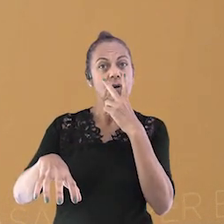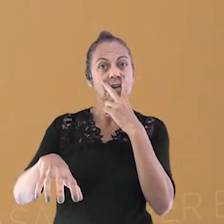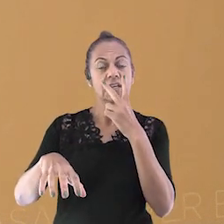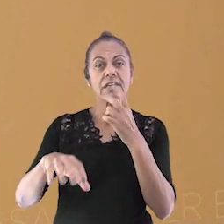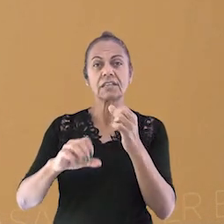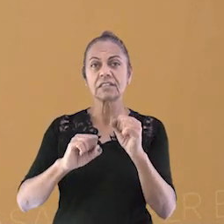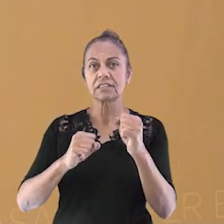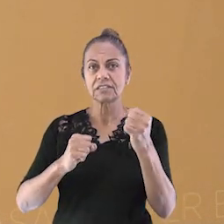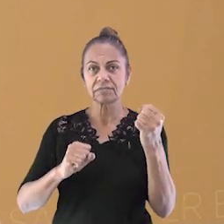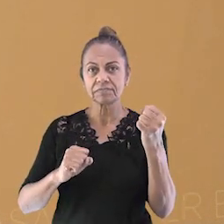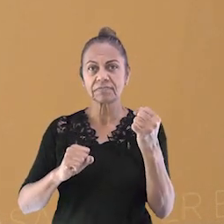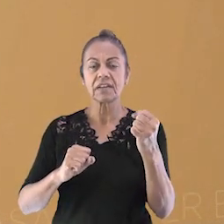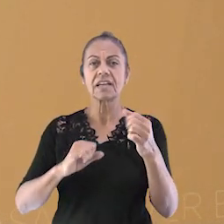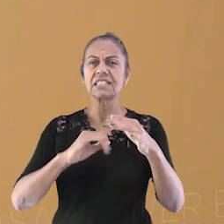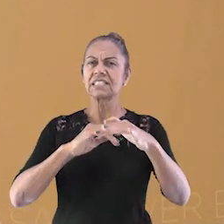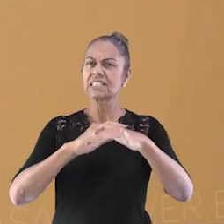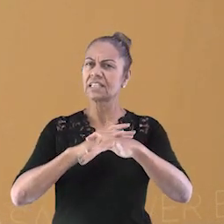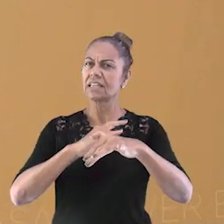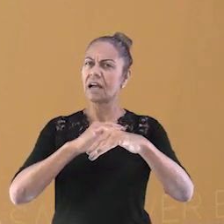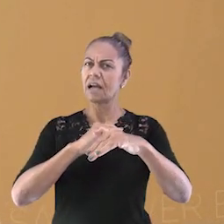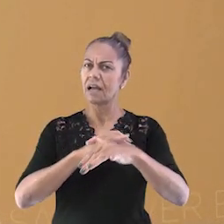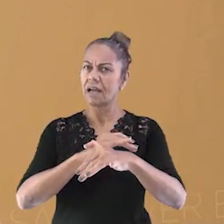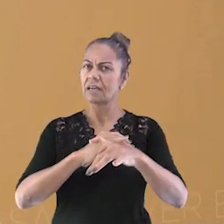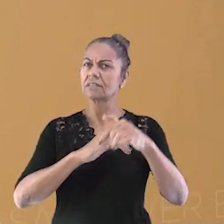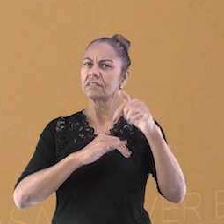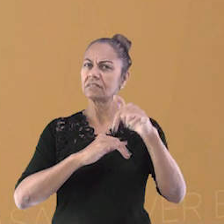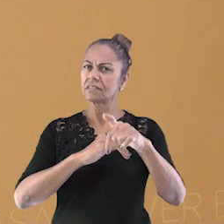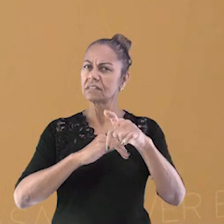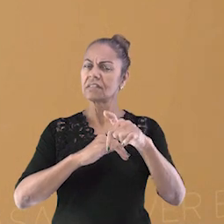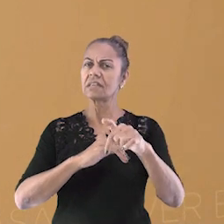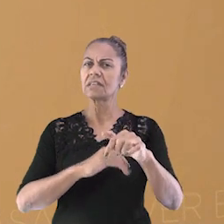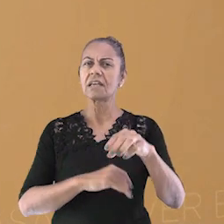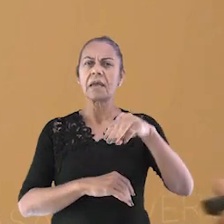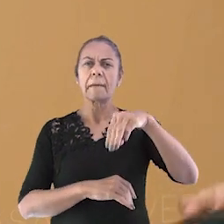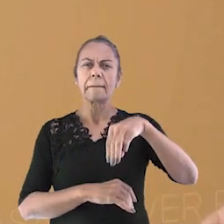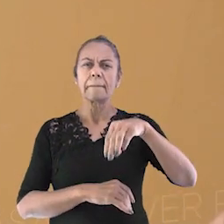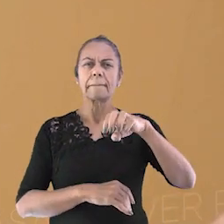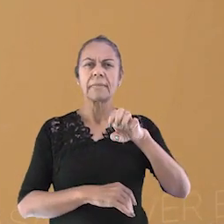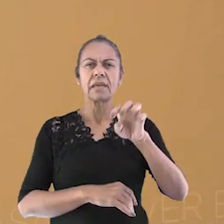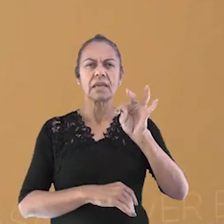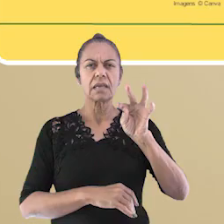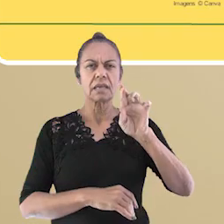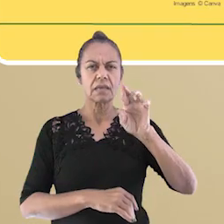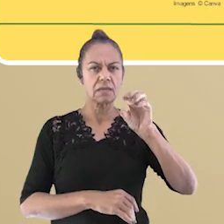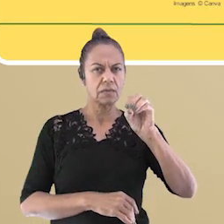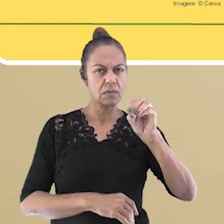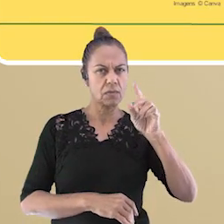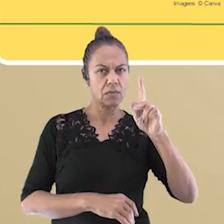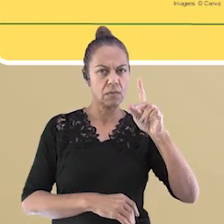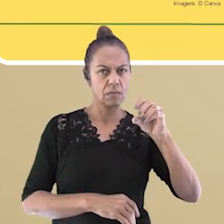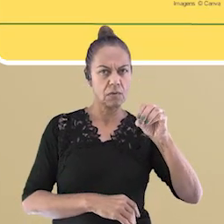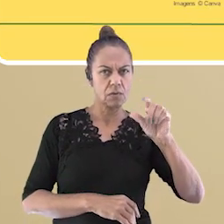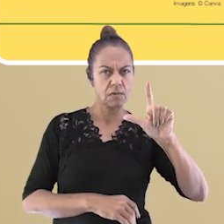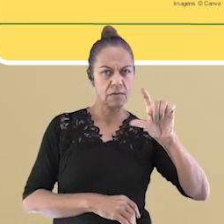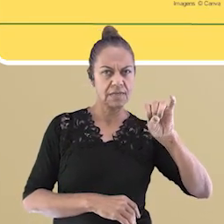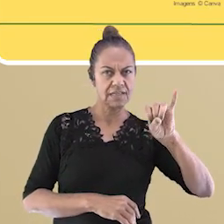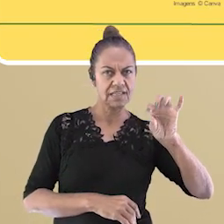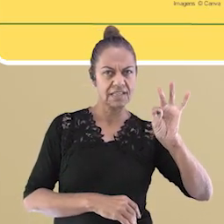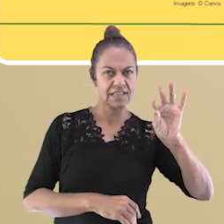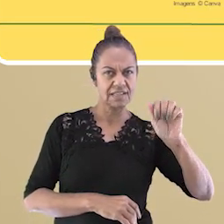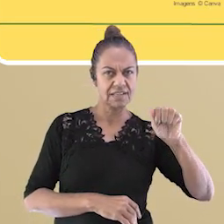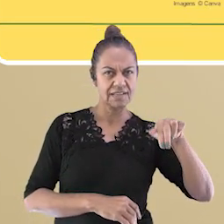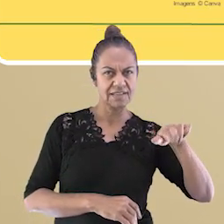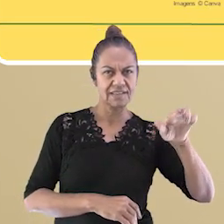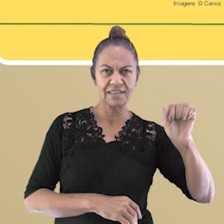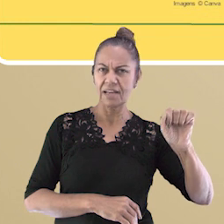Grande Vitória. Mas por que será que essa região se chama Região Metropolitana? As regiões metropolitanas